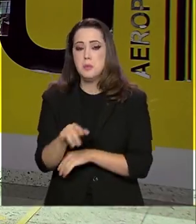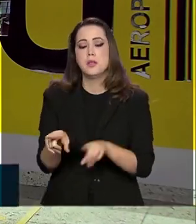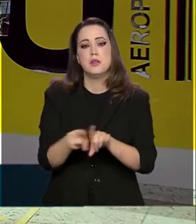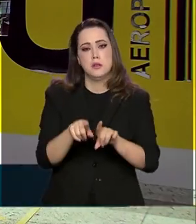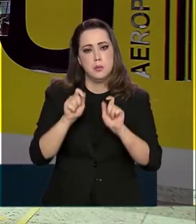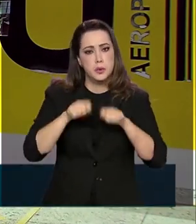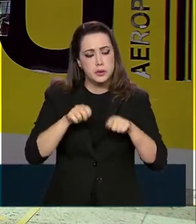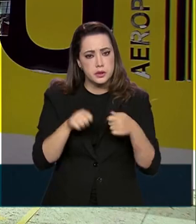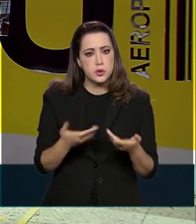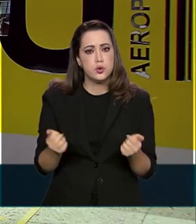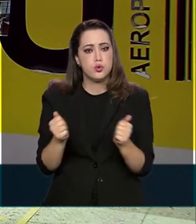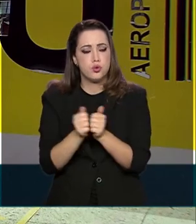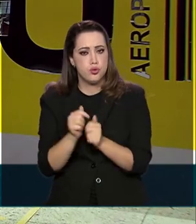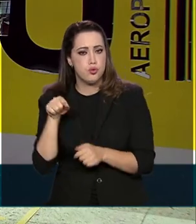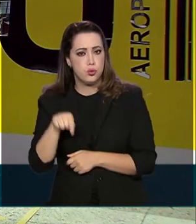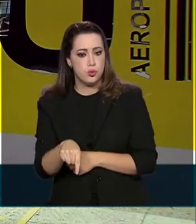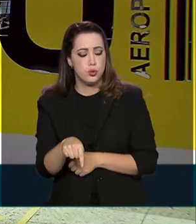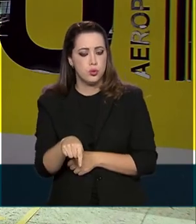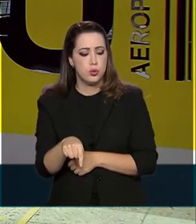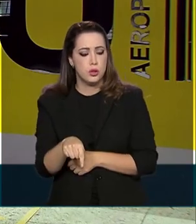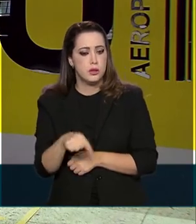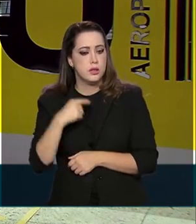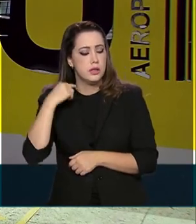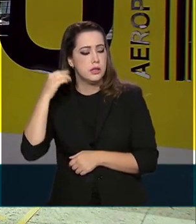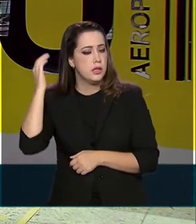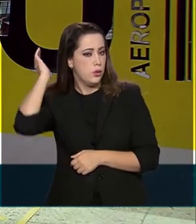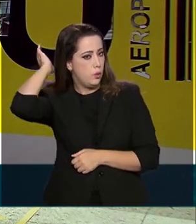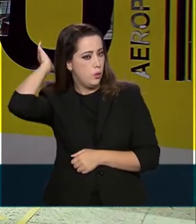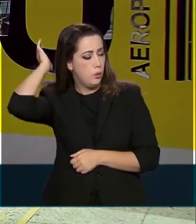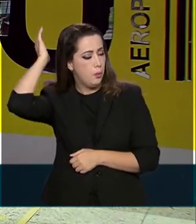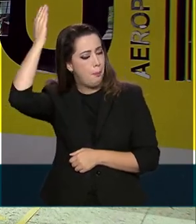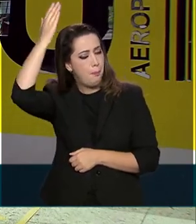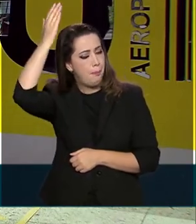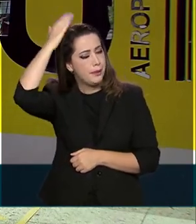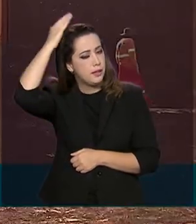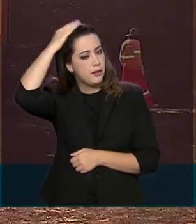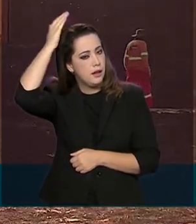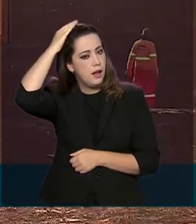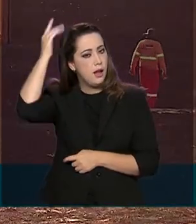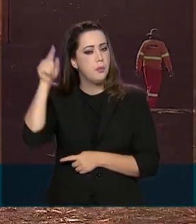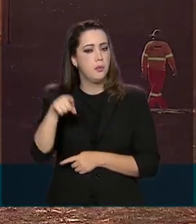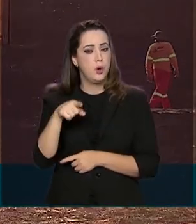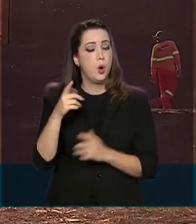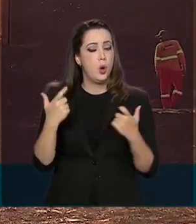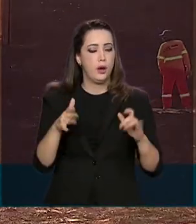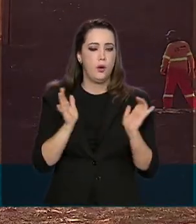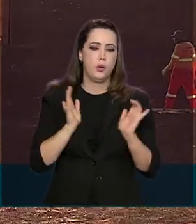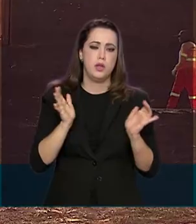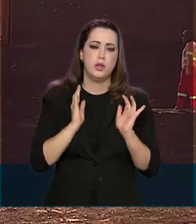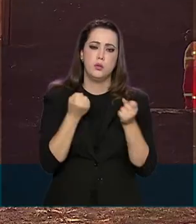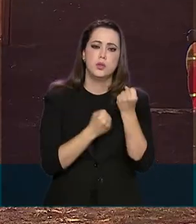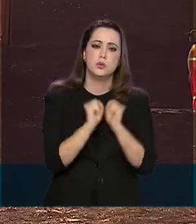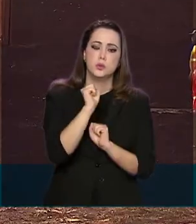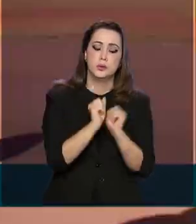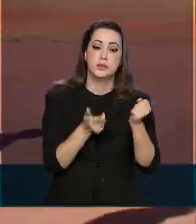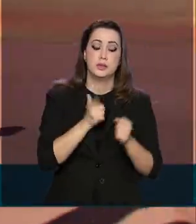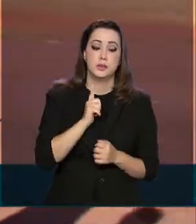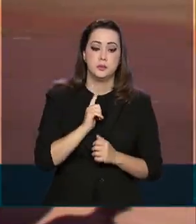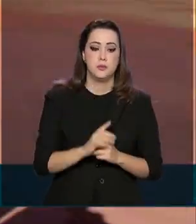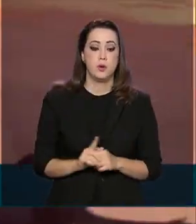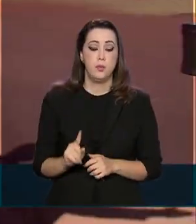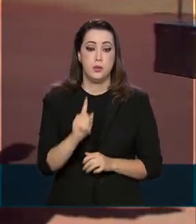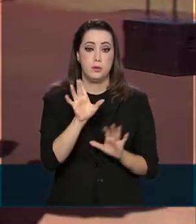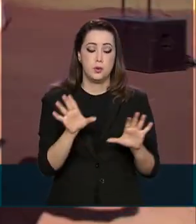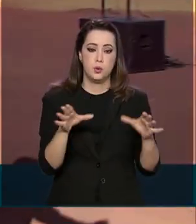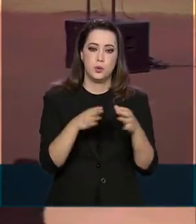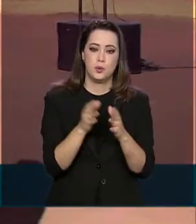região oeste do Paraná, que é uma região muito rica, é uma região muito industrializada. A primeira parte das obras deve ser